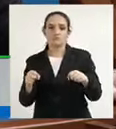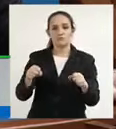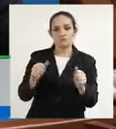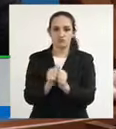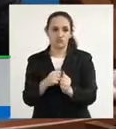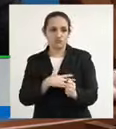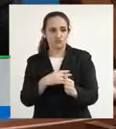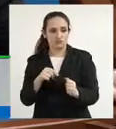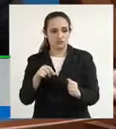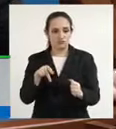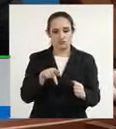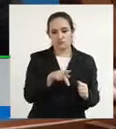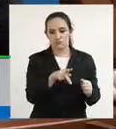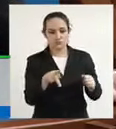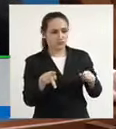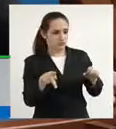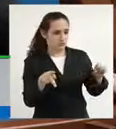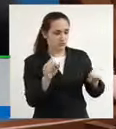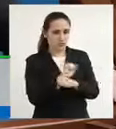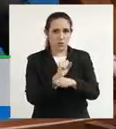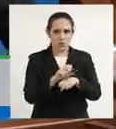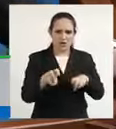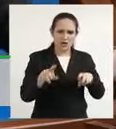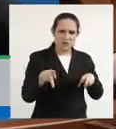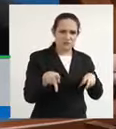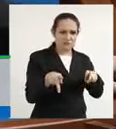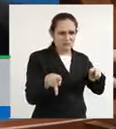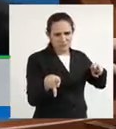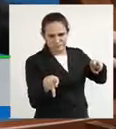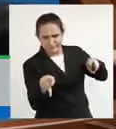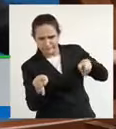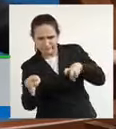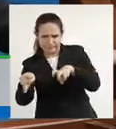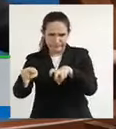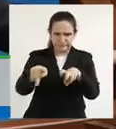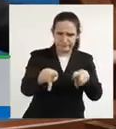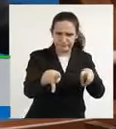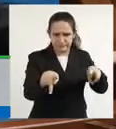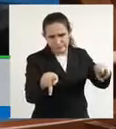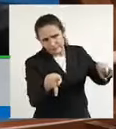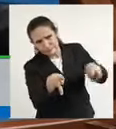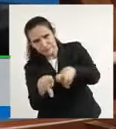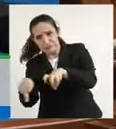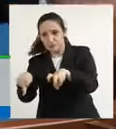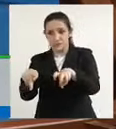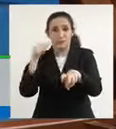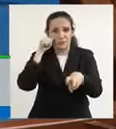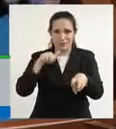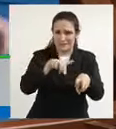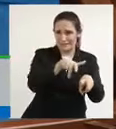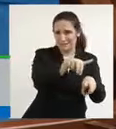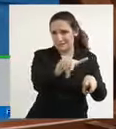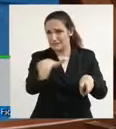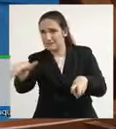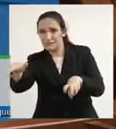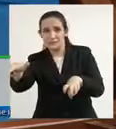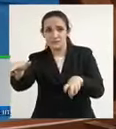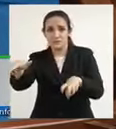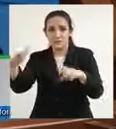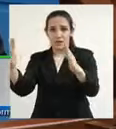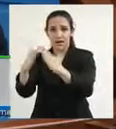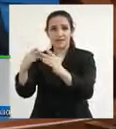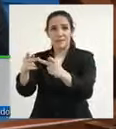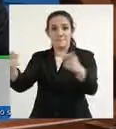Ela saiu correndo, adentrou uma pizzaria, ele desceu do carro com uma machada, e adentrou a pizzaria